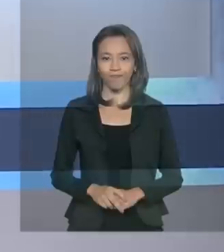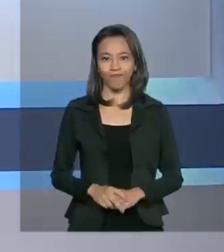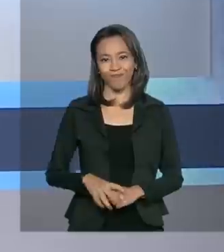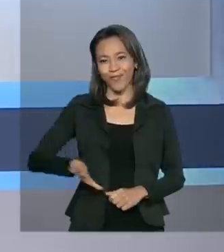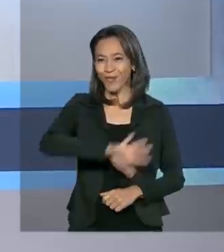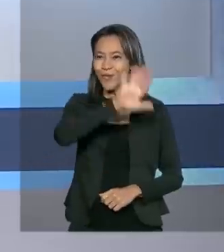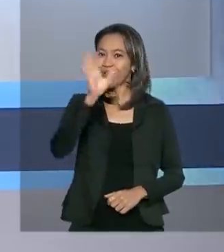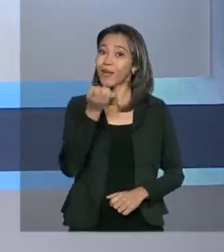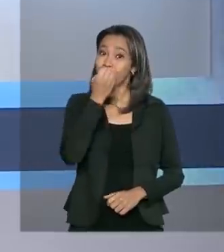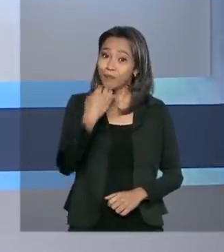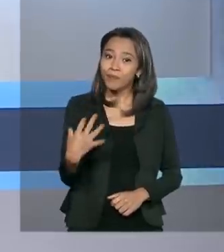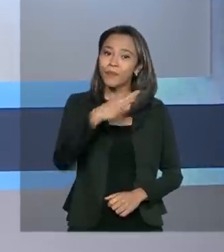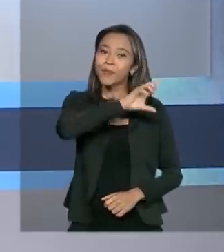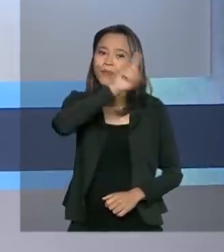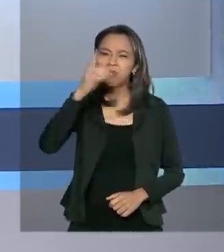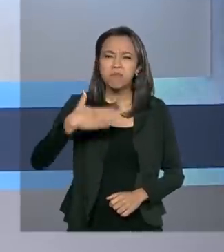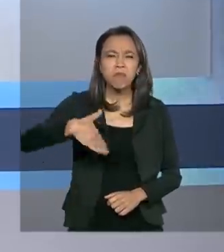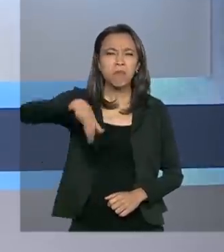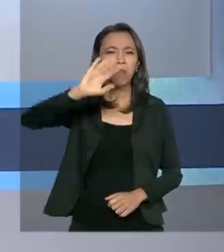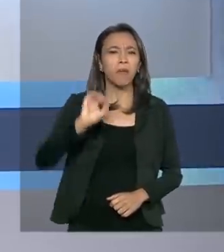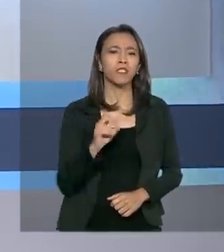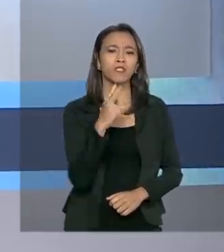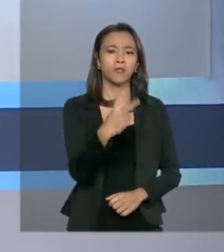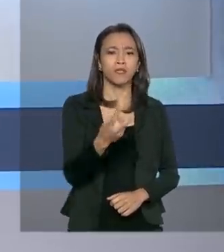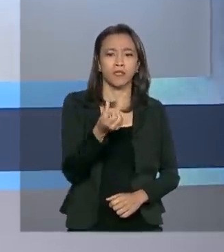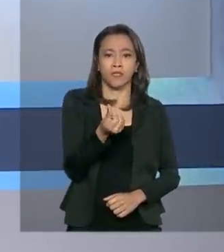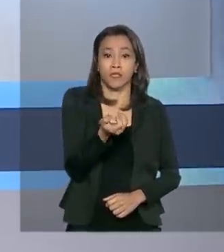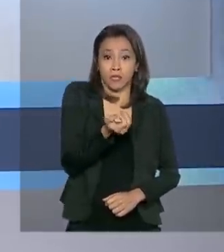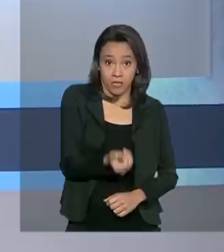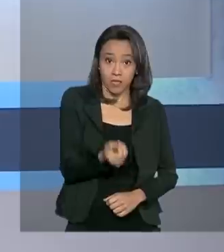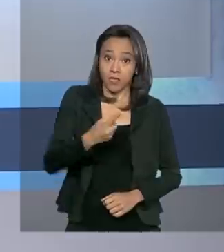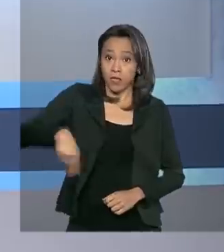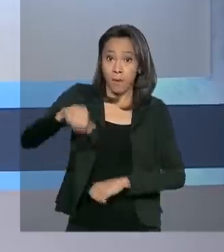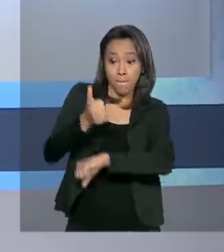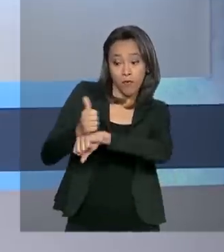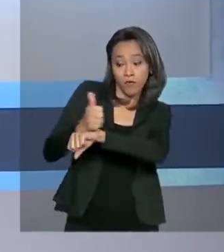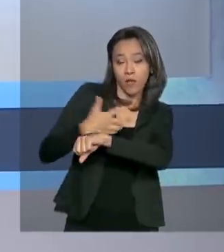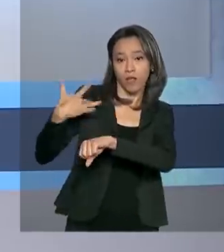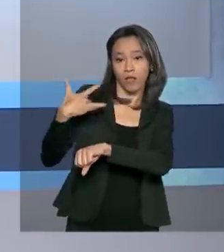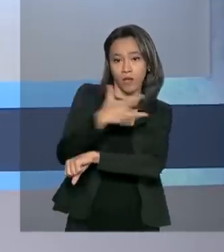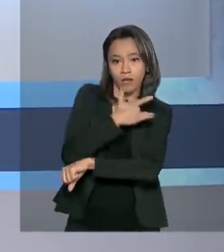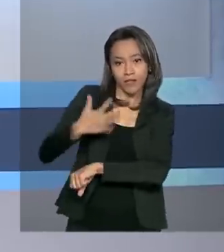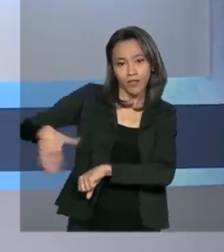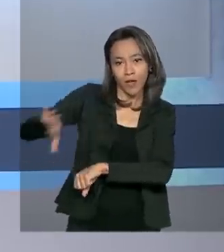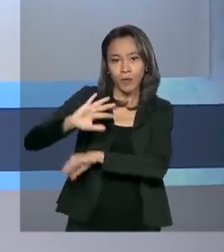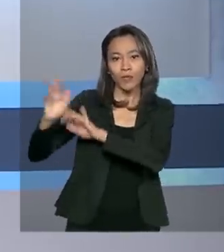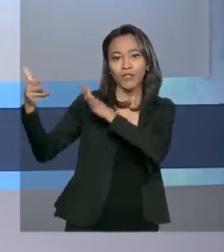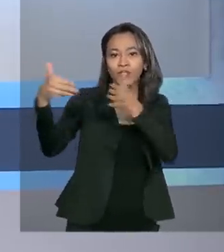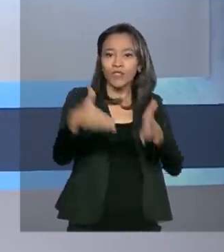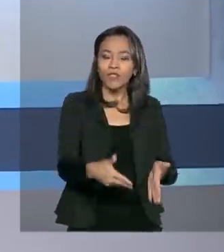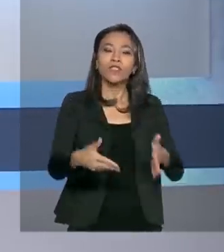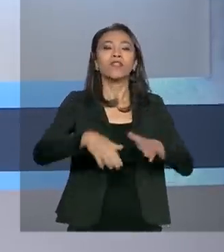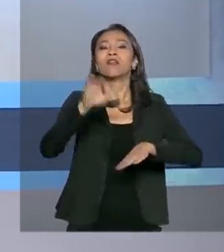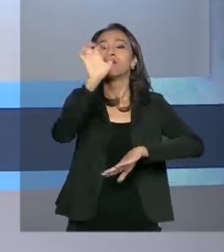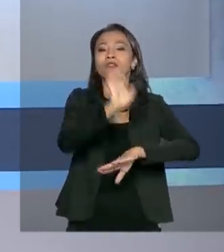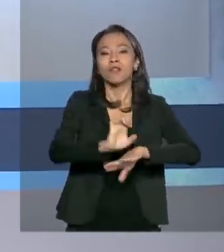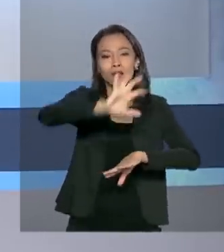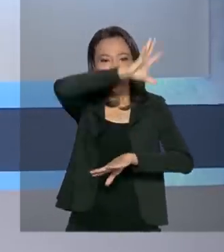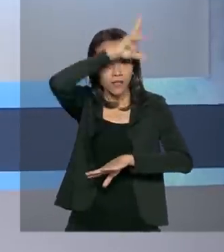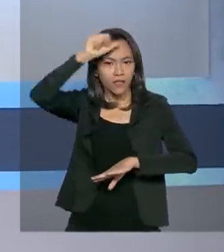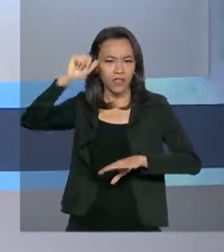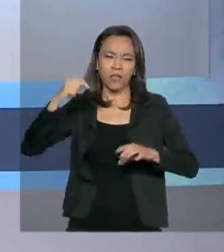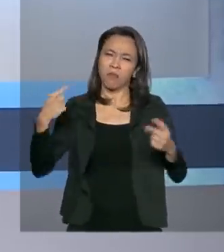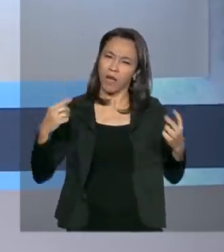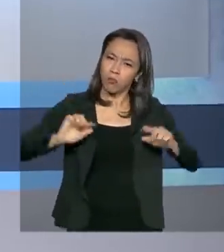Olá, bom dia. Mais de 260 profissionais de saúde chegam ao Amazonas para ajudar no enfrentamento à Covid